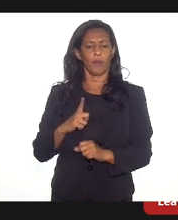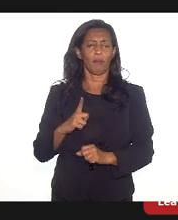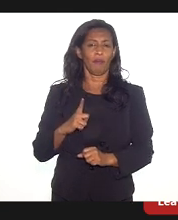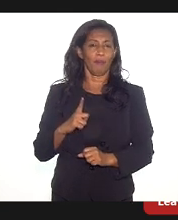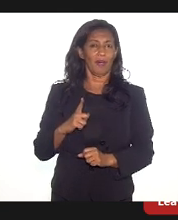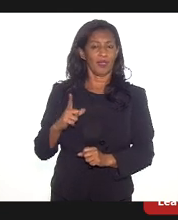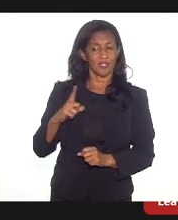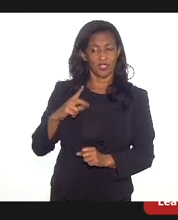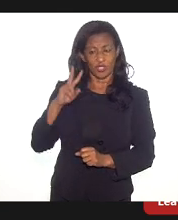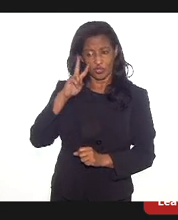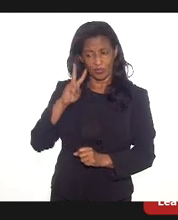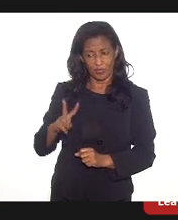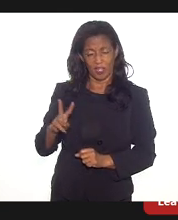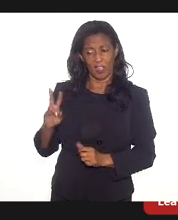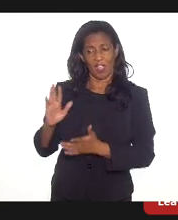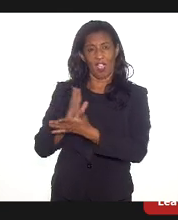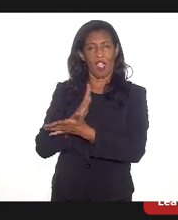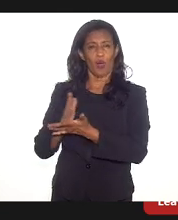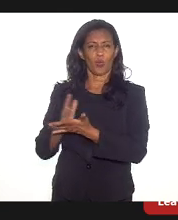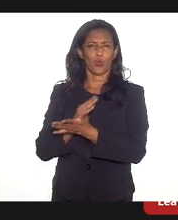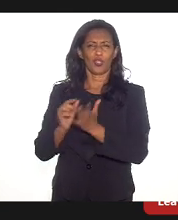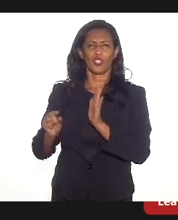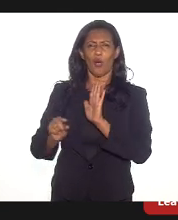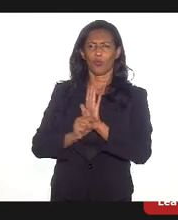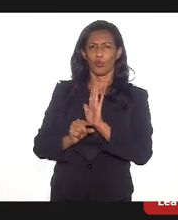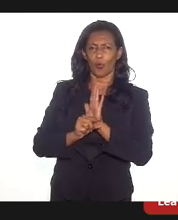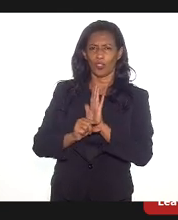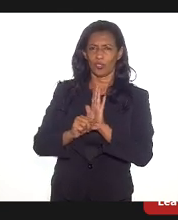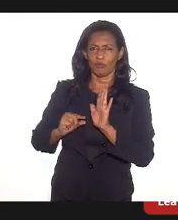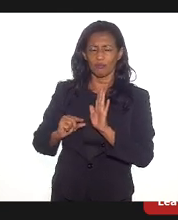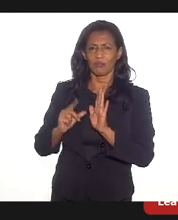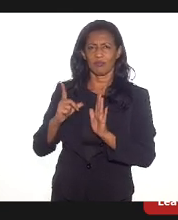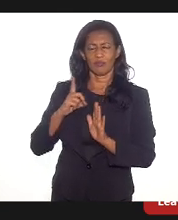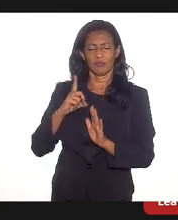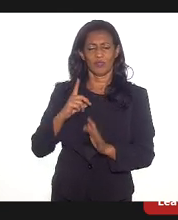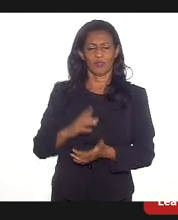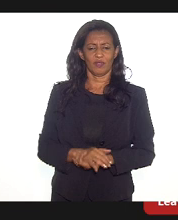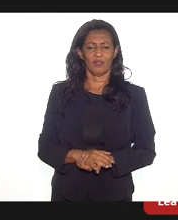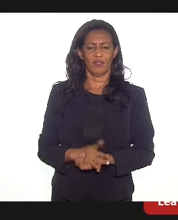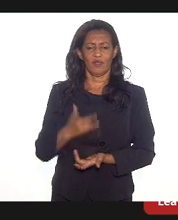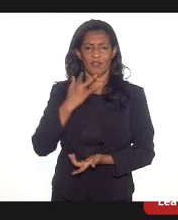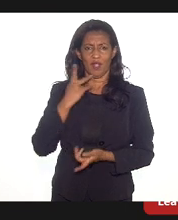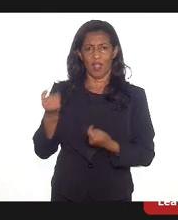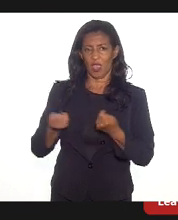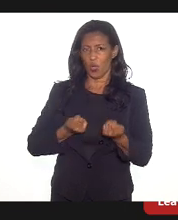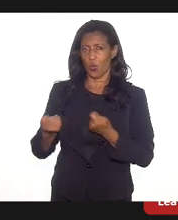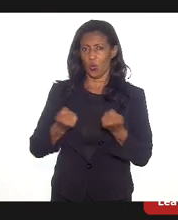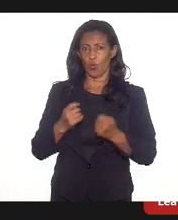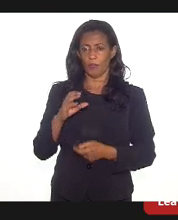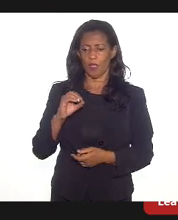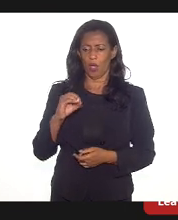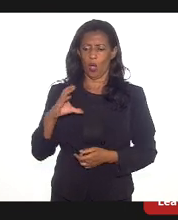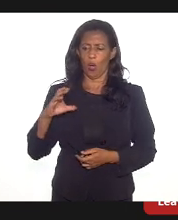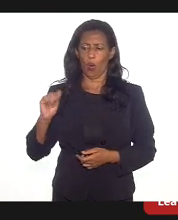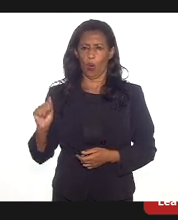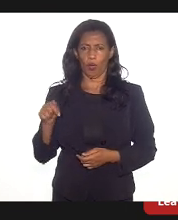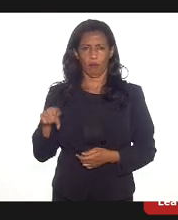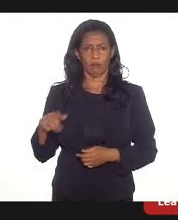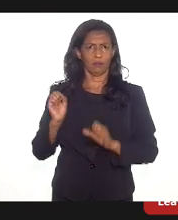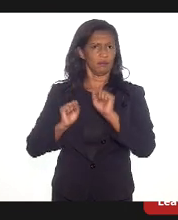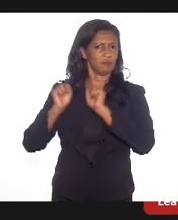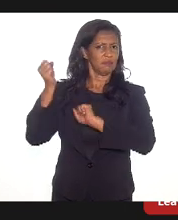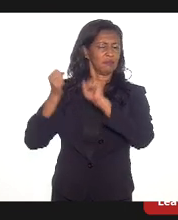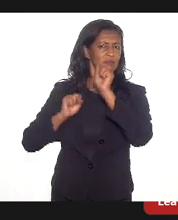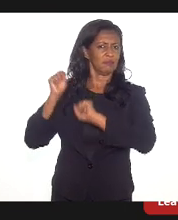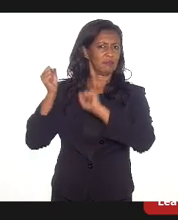daquilo que alguns autores têm chamado de economia pouca, no sentido de que essas grandes indústrias não